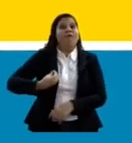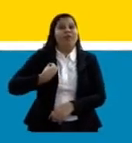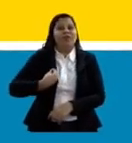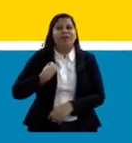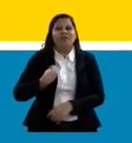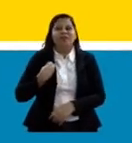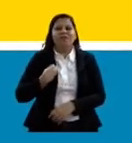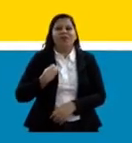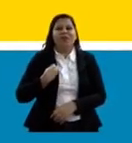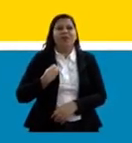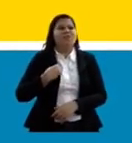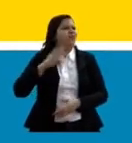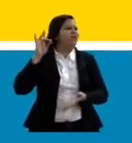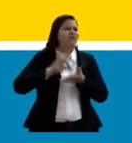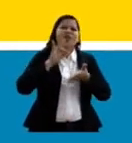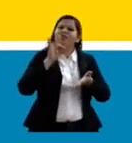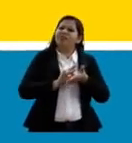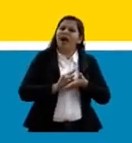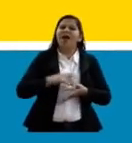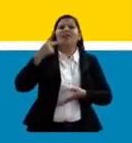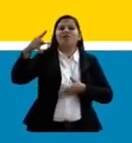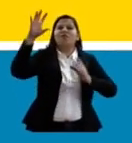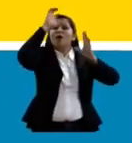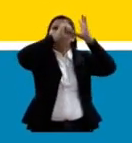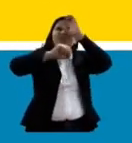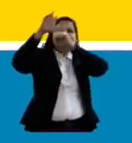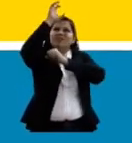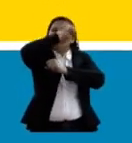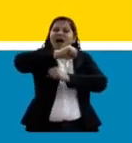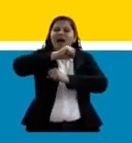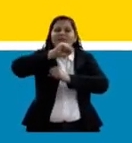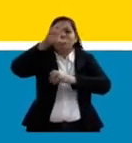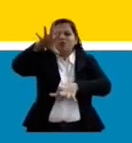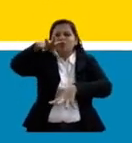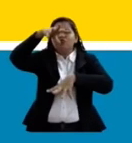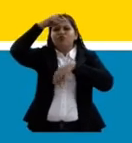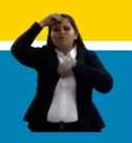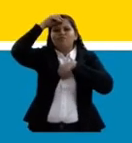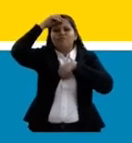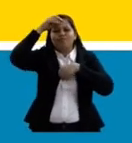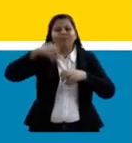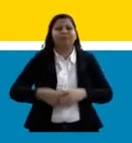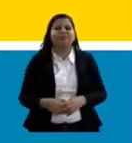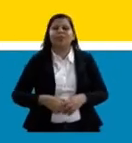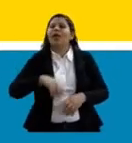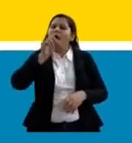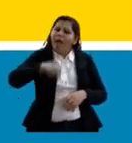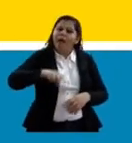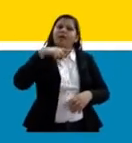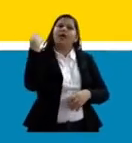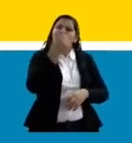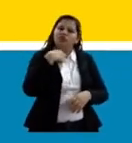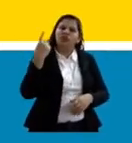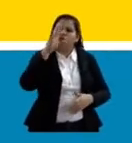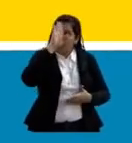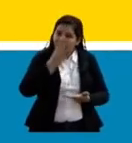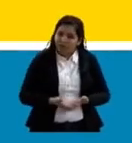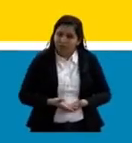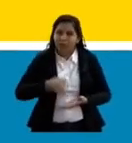a sua aprendizagem. E é assim que nós acreditamos, não é, Inês?